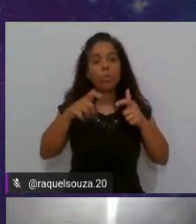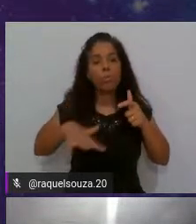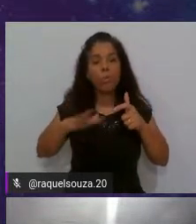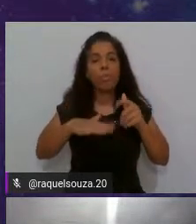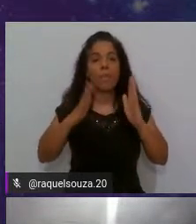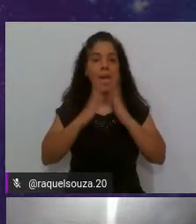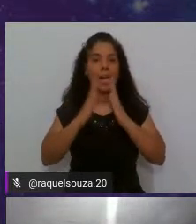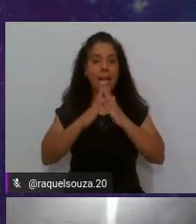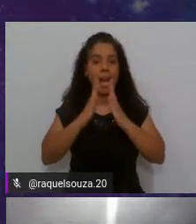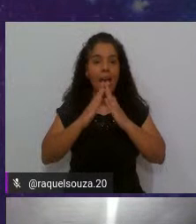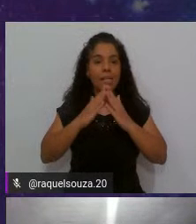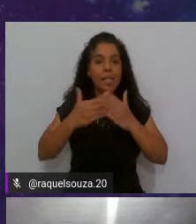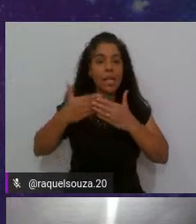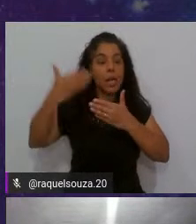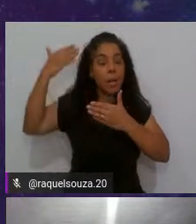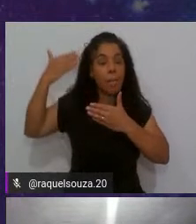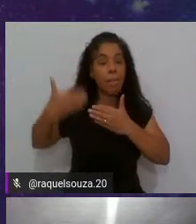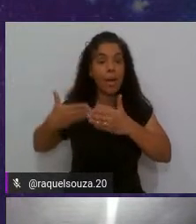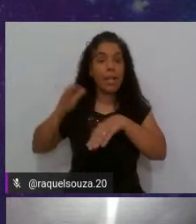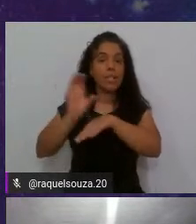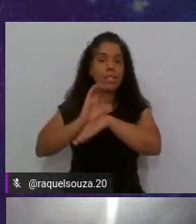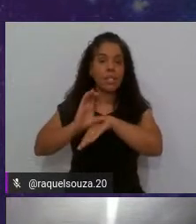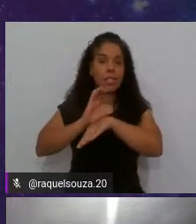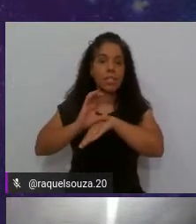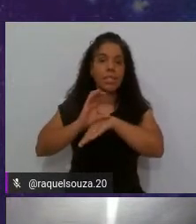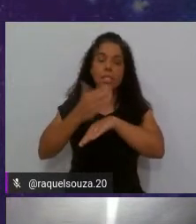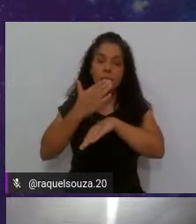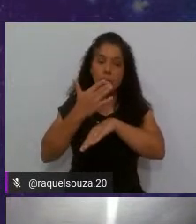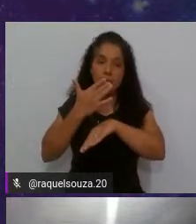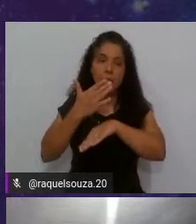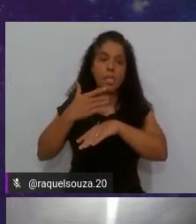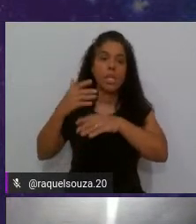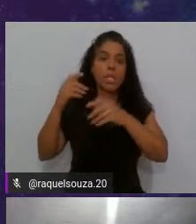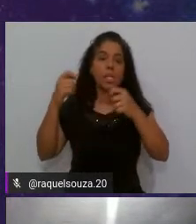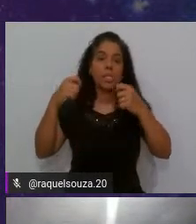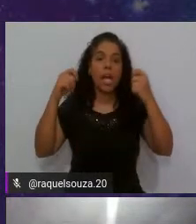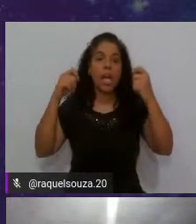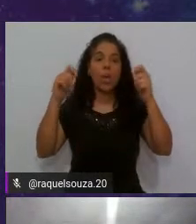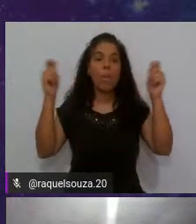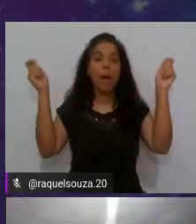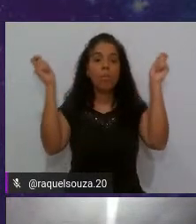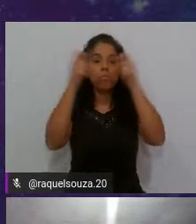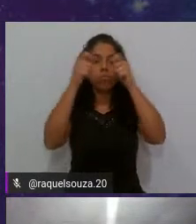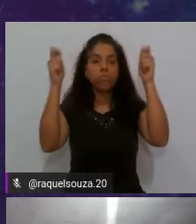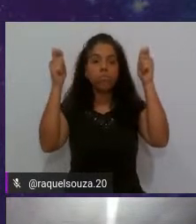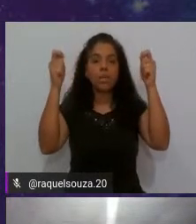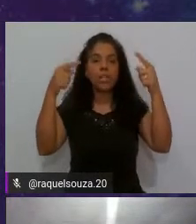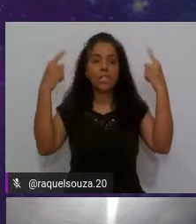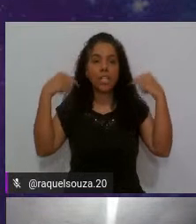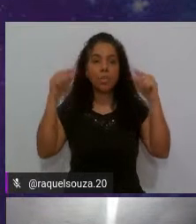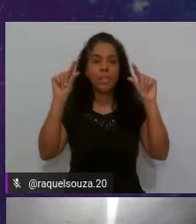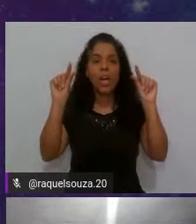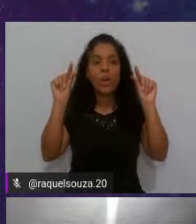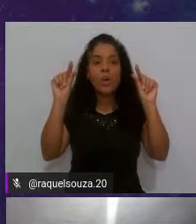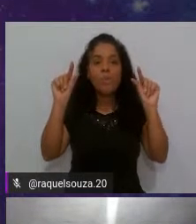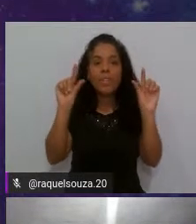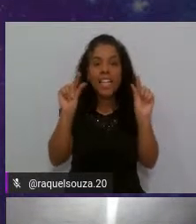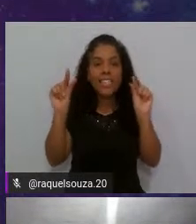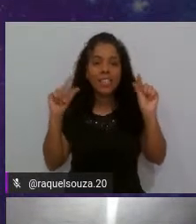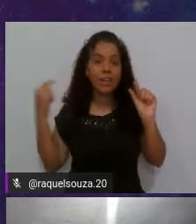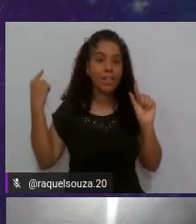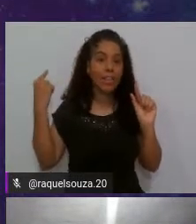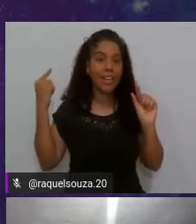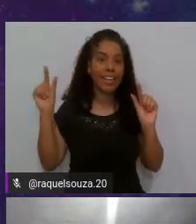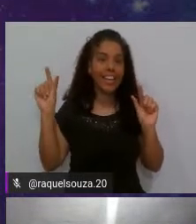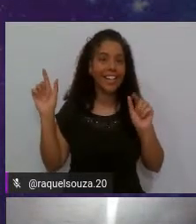onde as paredes são cinzas e tem uma cortina logo atrás de mim e com um pedacinho cadê aqui